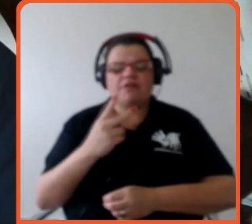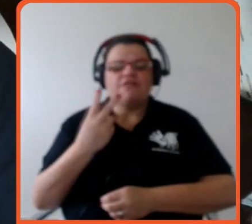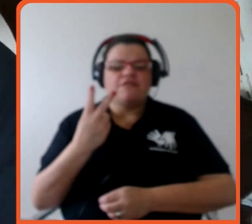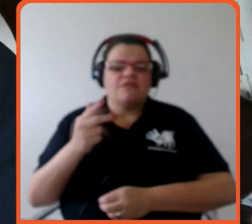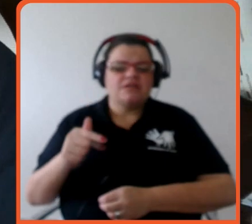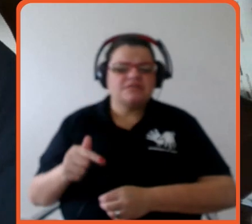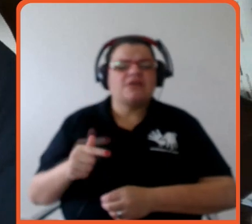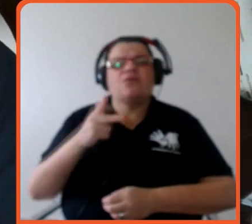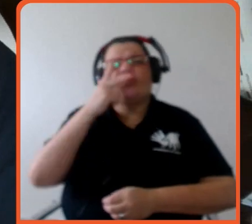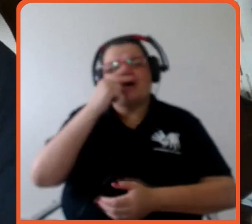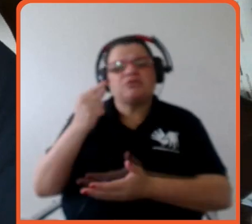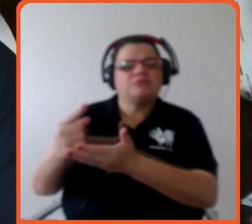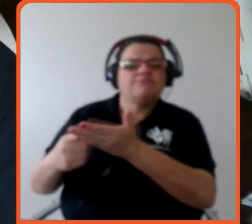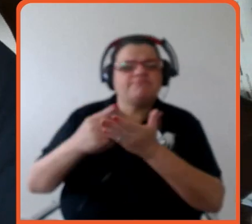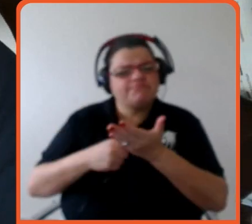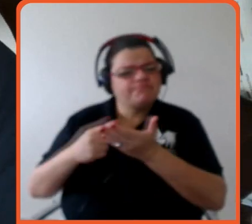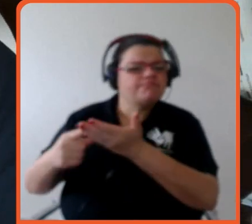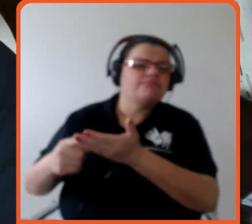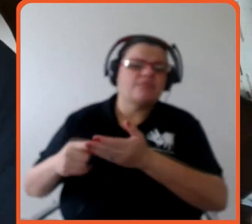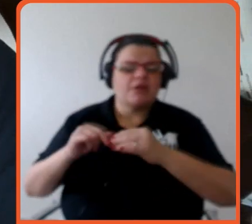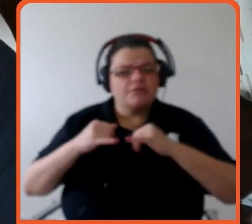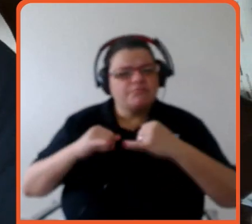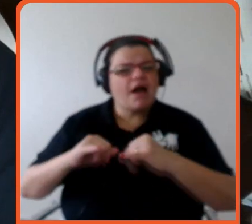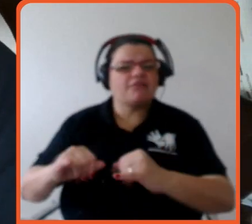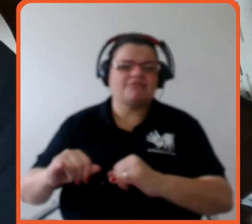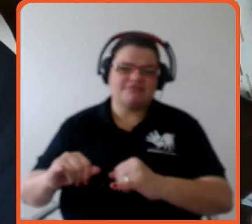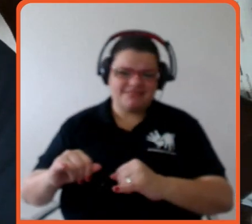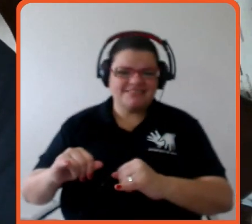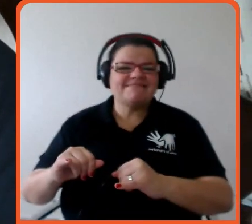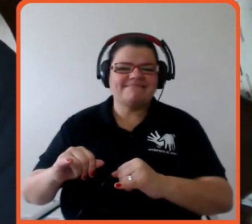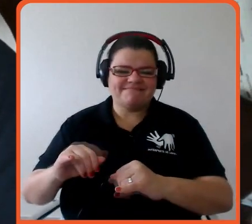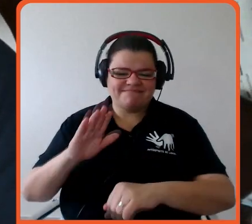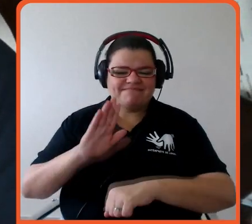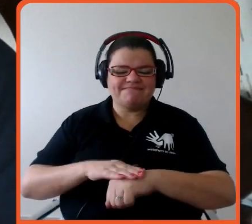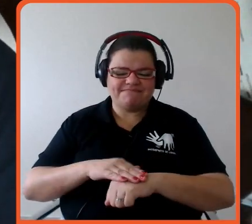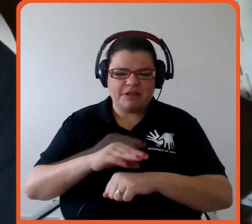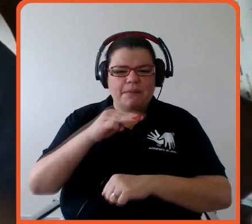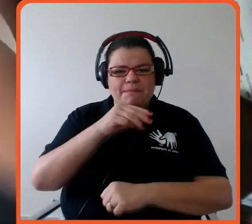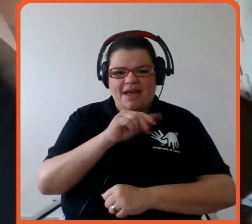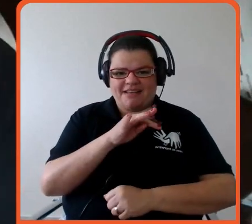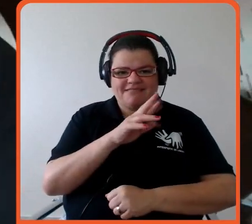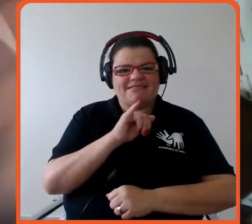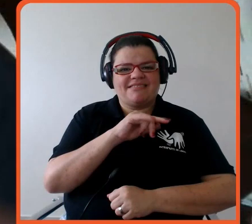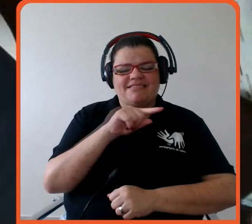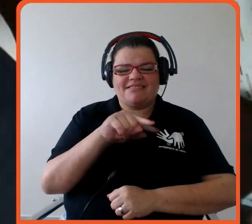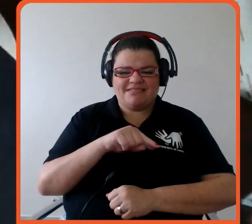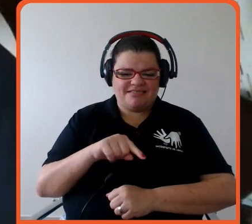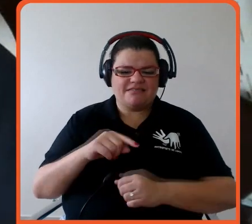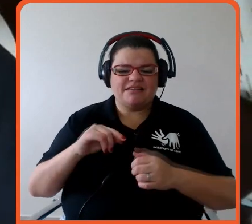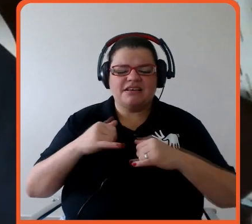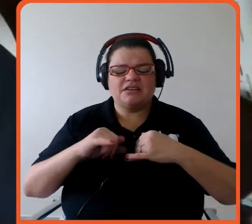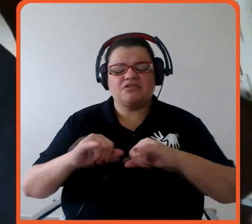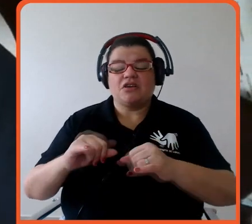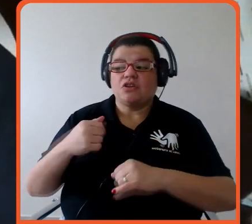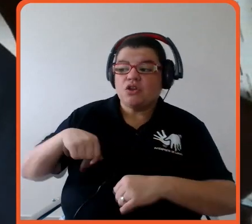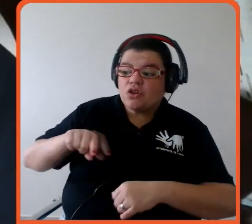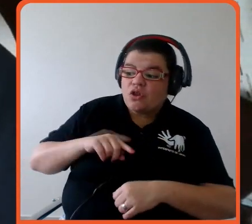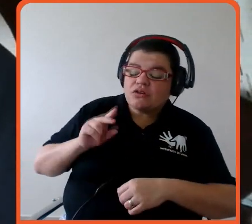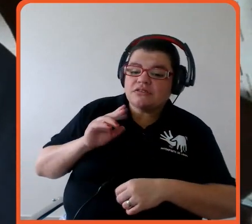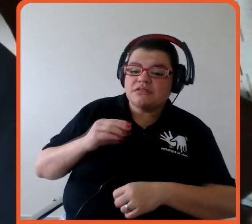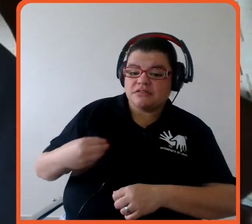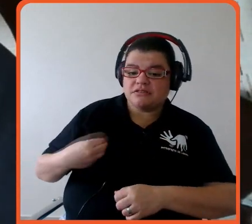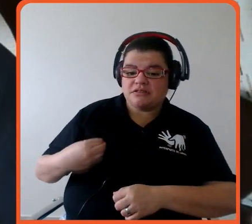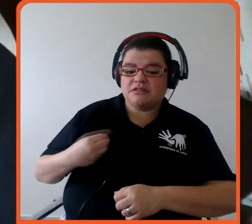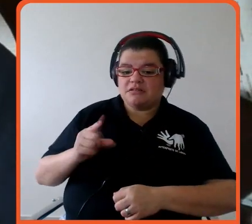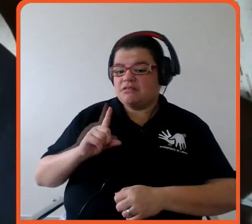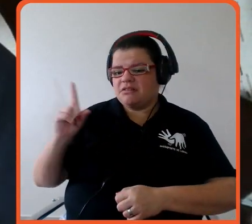energética quando a gente vê a diferença que faz nos diferentes países até estando lá em Glasgow